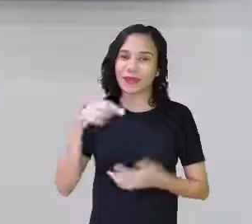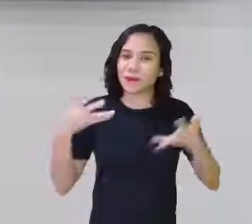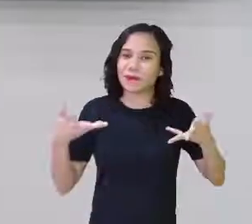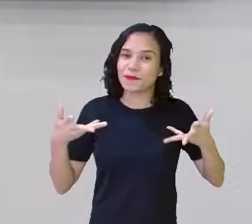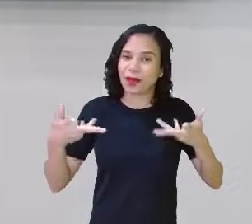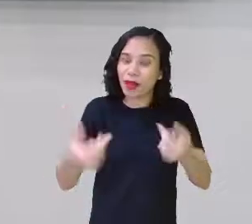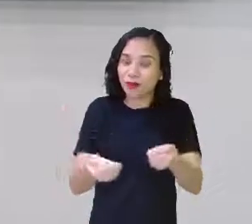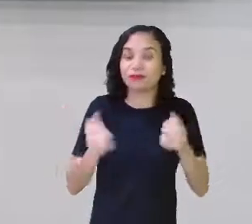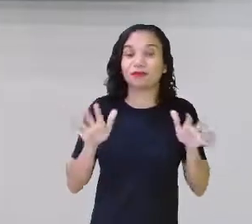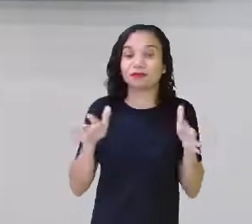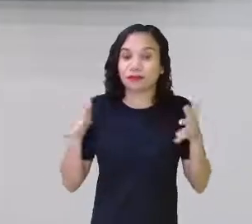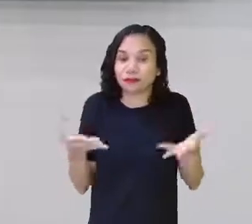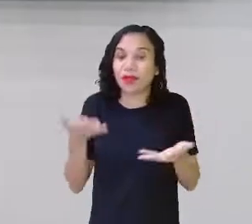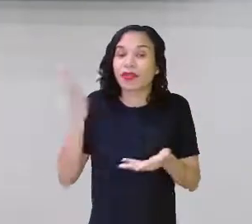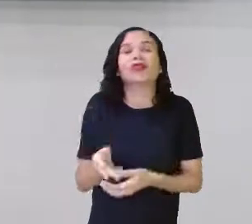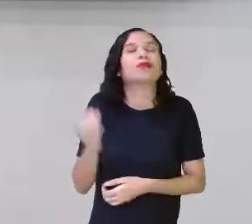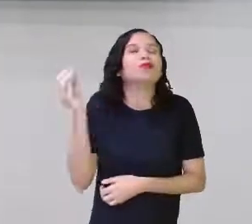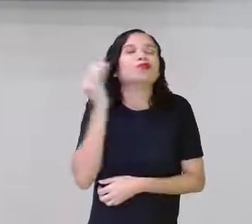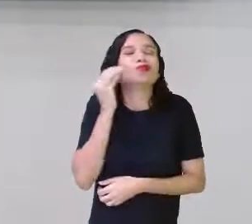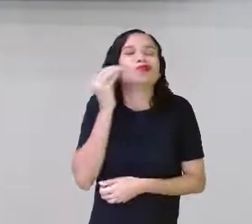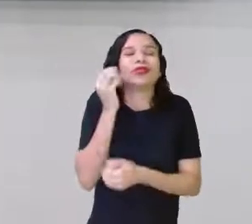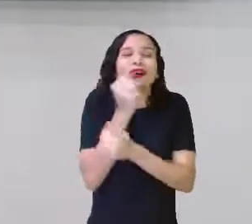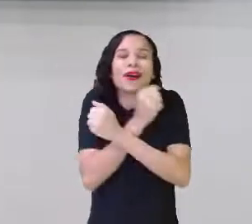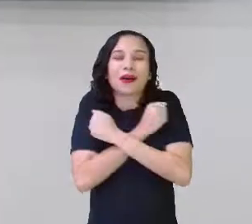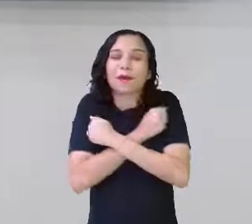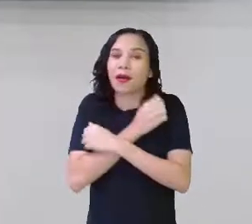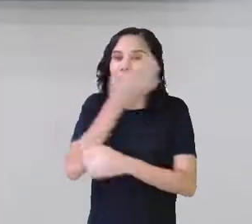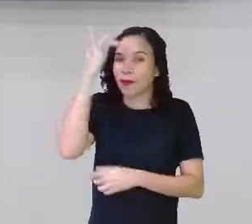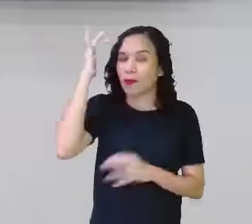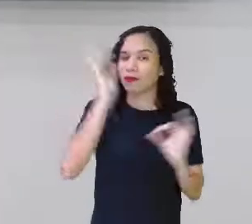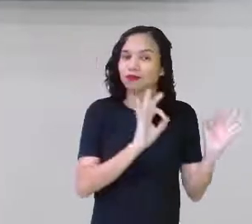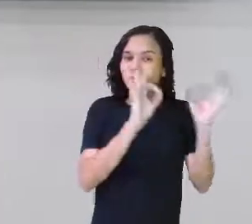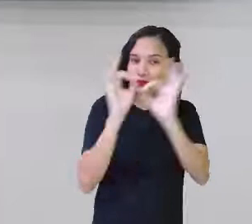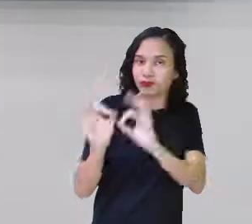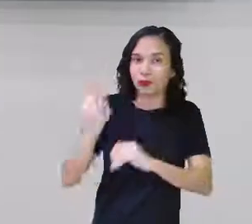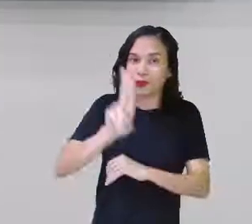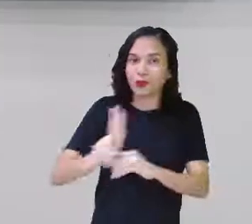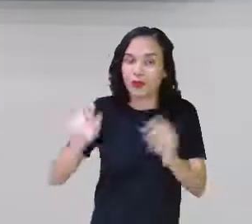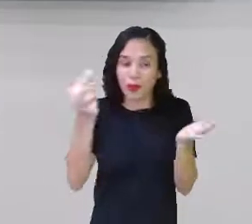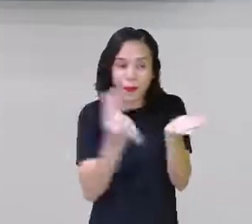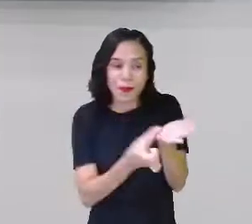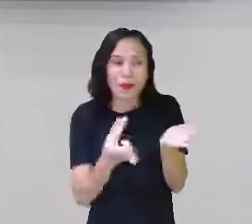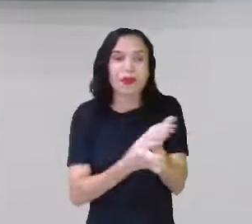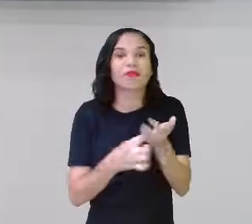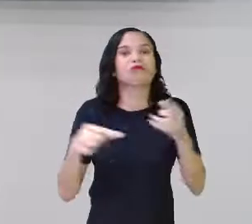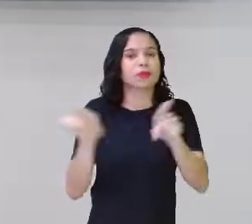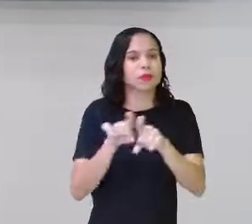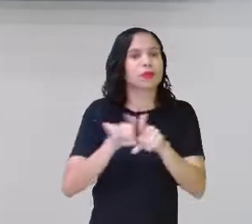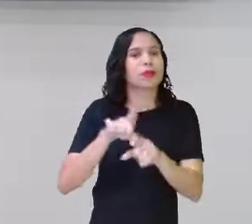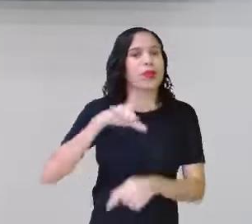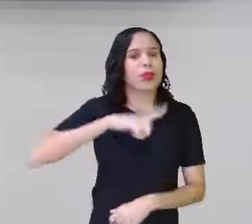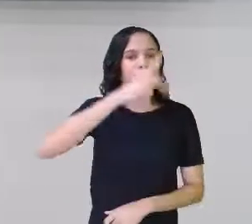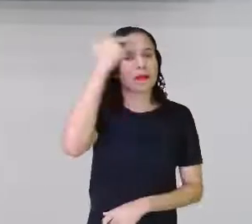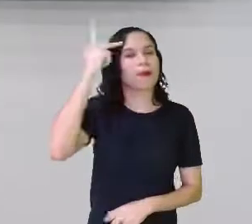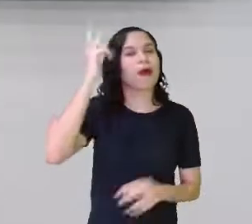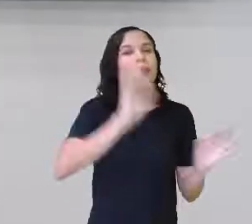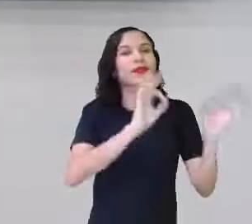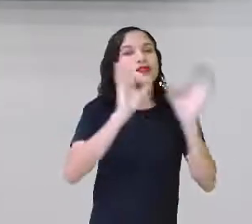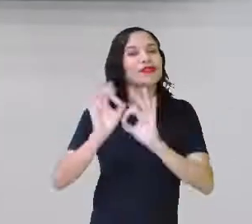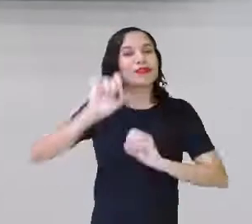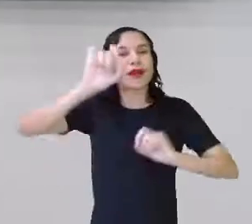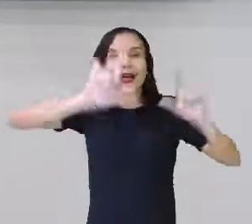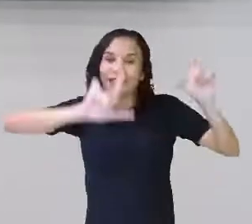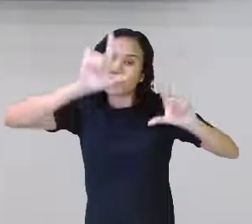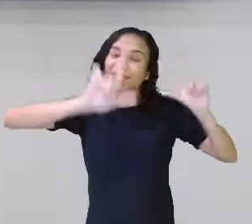Maravilha. Então, já vou mandando aquele beijo, aquele abraço para quem está assistindo a gente pelo aplicativo. Também tem gente assistindo a gente agora pela